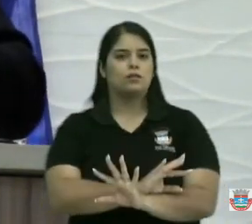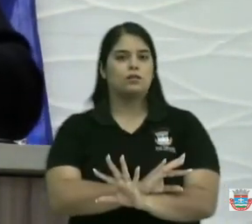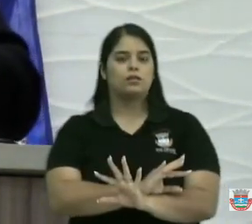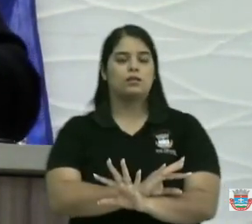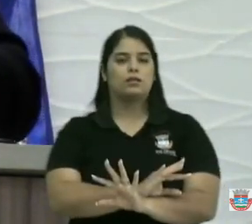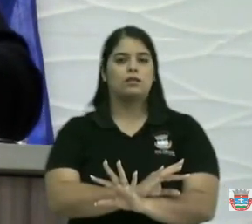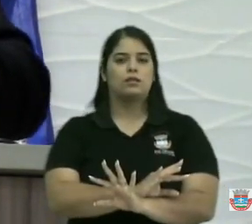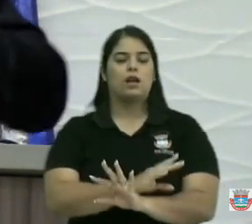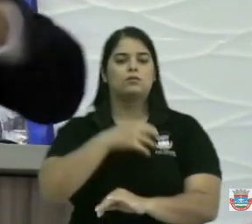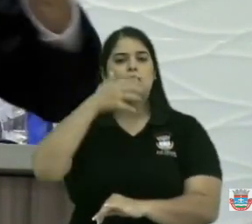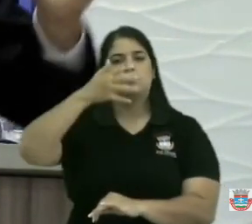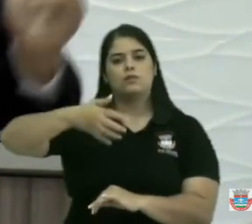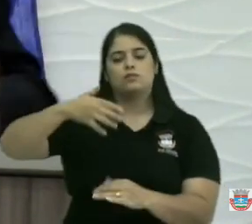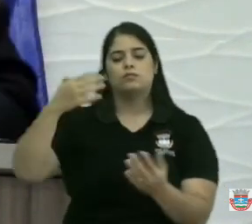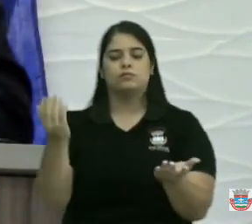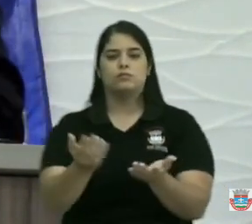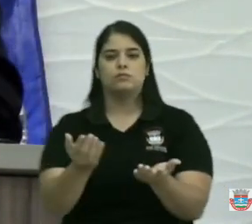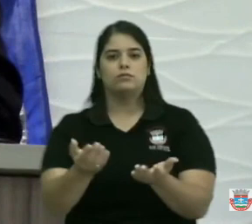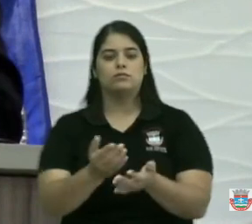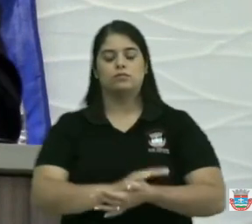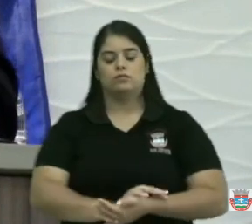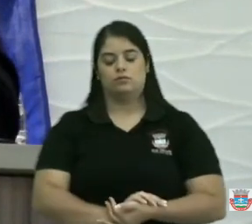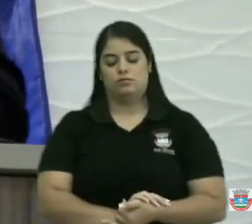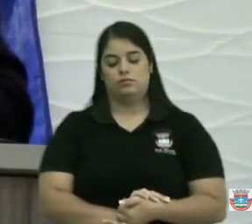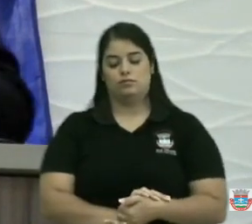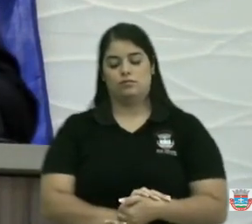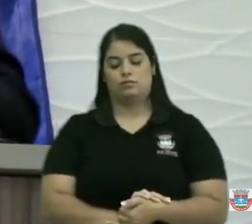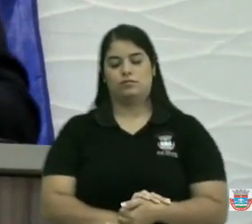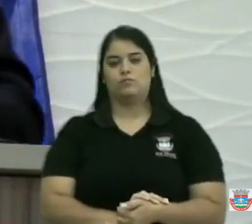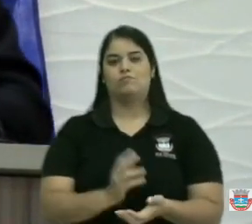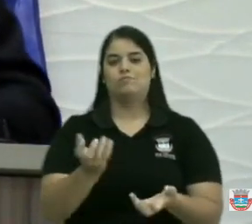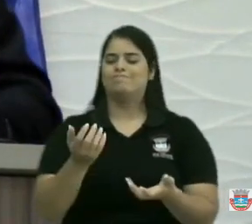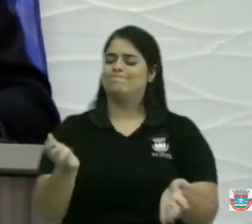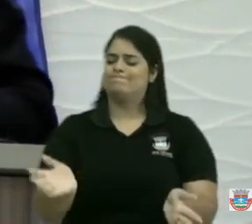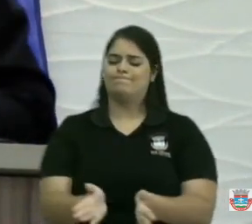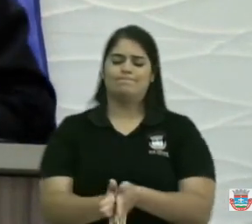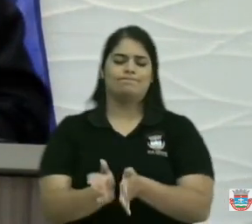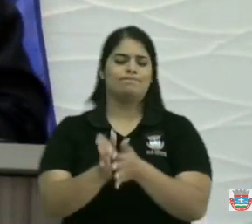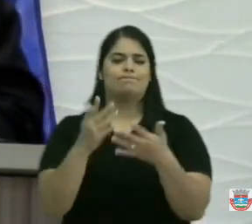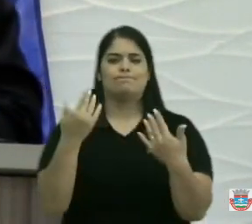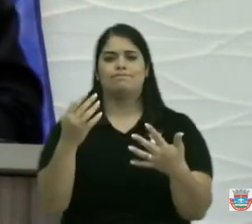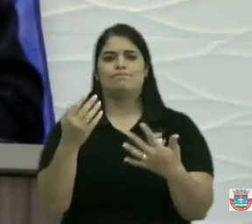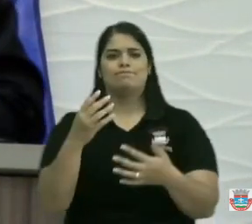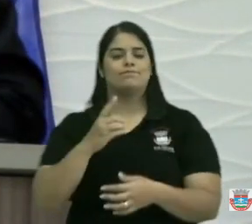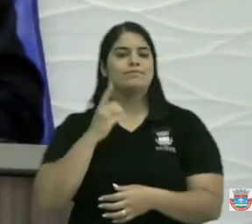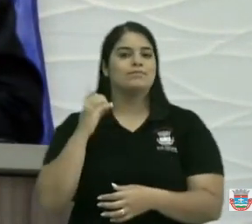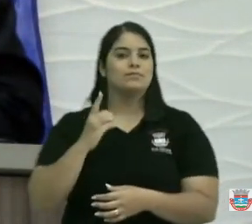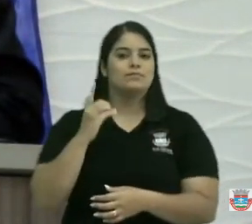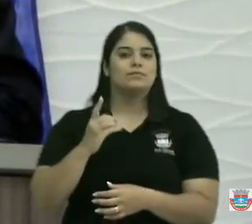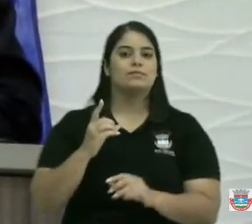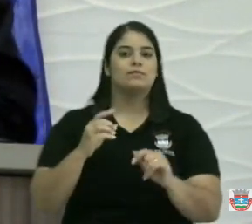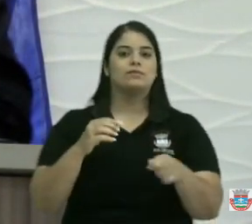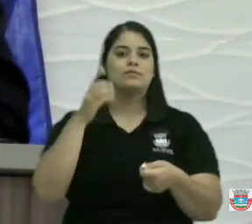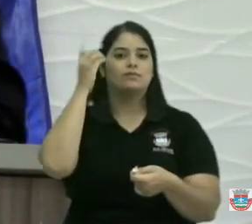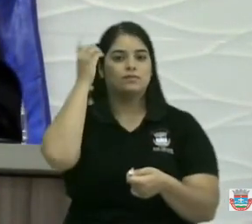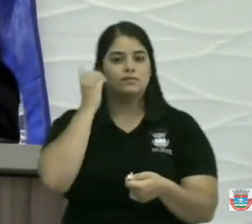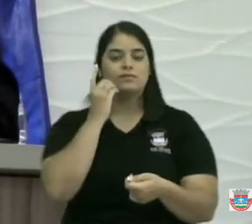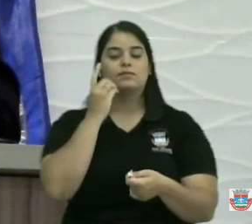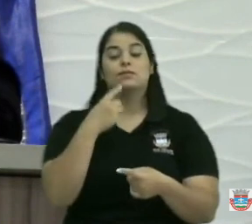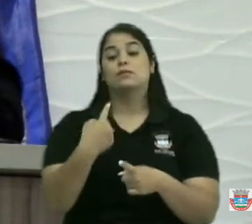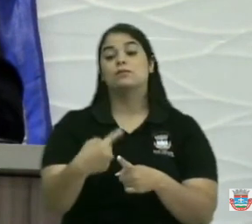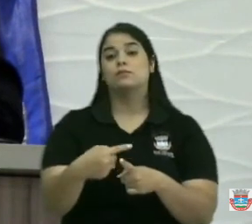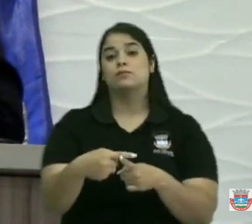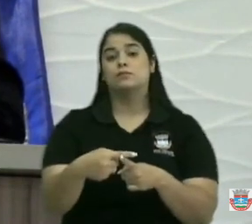meu discurso de hoje quero parabenizar a deputada Débora Almeida porque